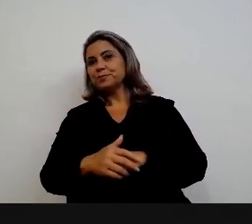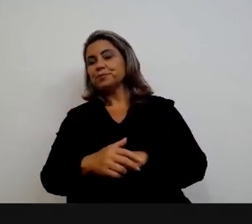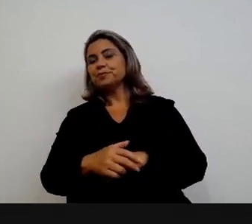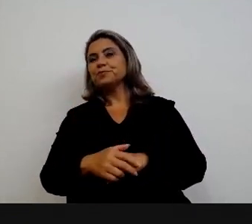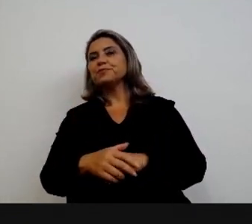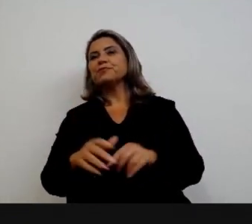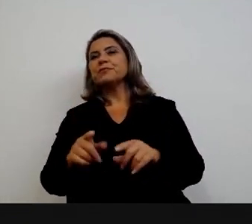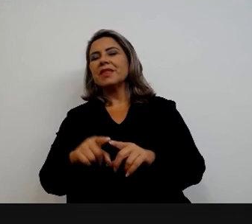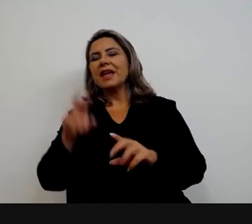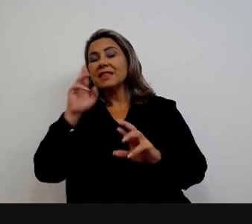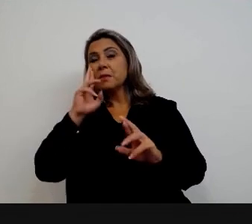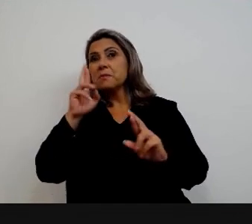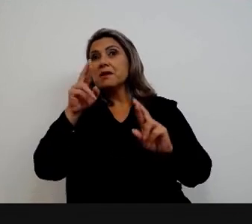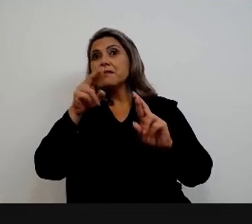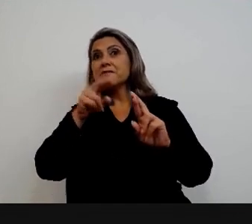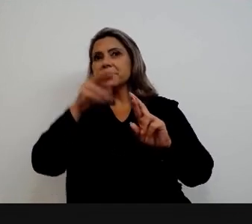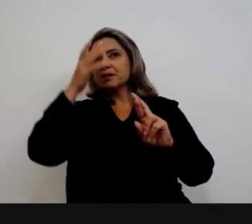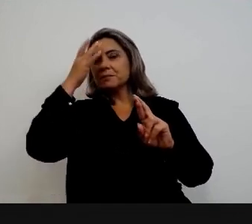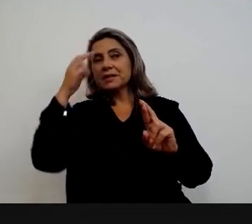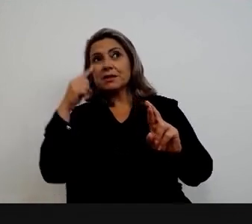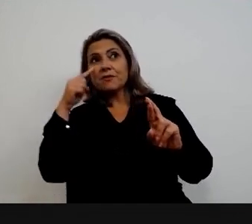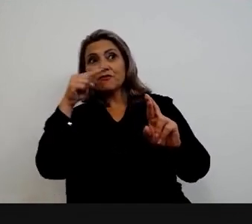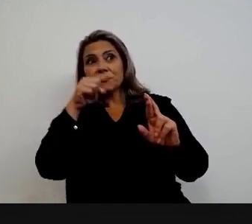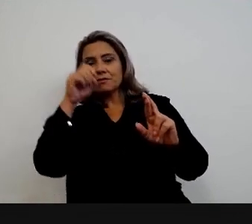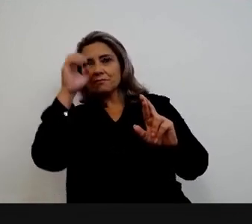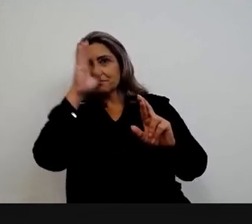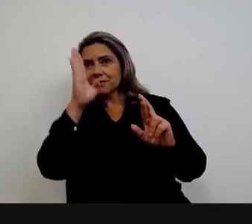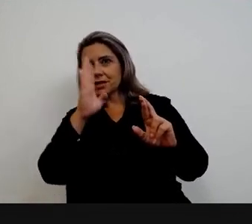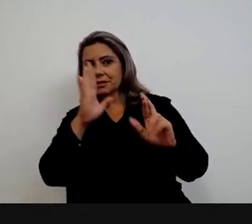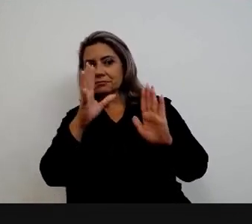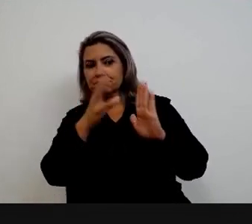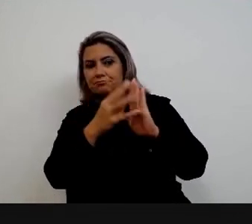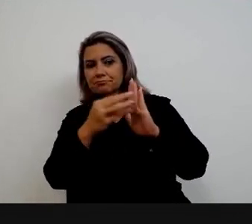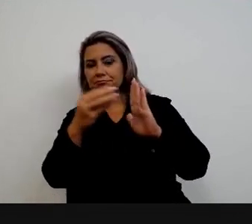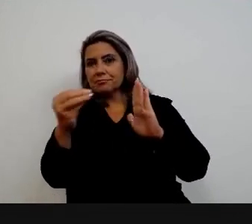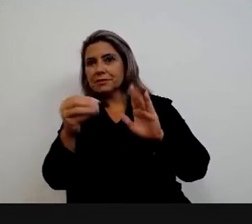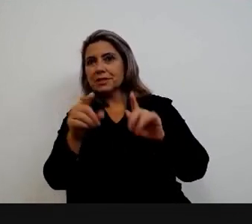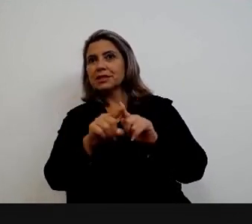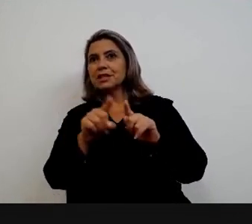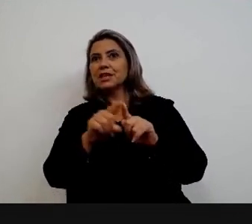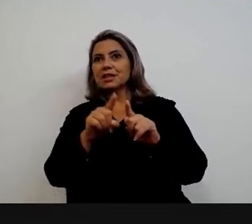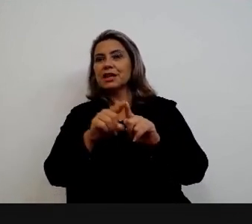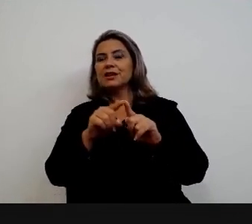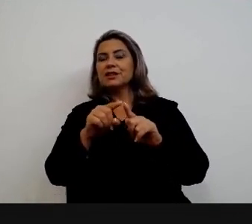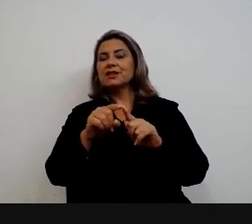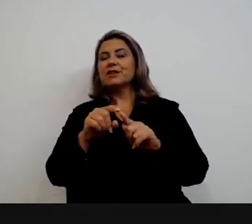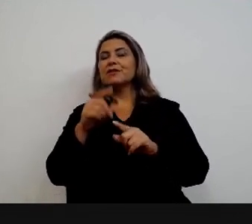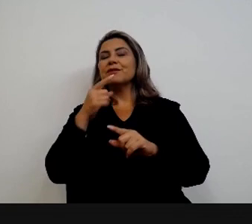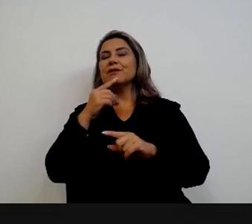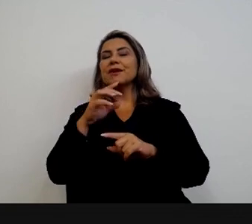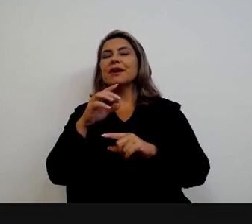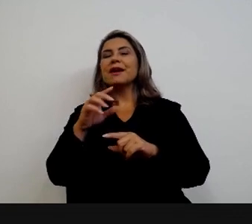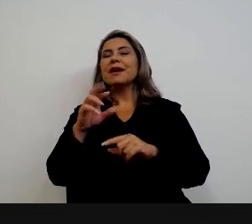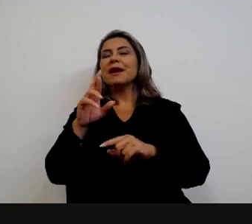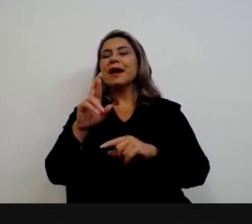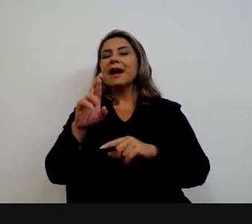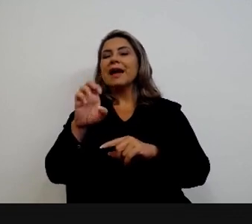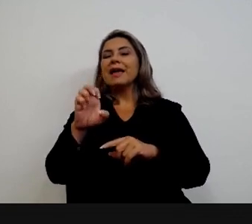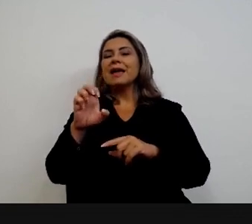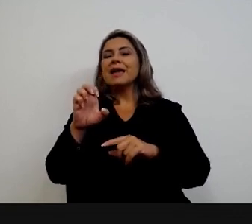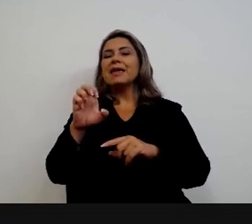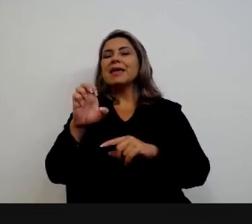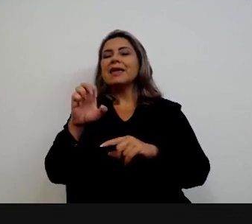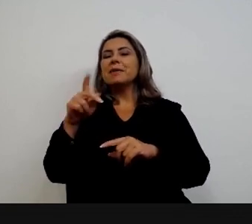Serviço Público Brasileiro é uma referência a gente estava nessa semana com a Embaixada da República Dominicana e eles tem